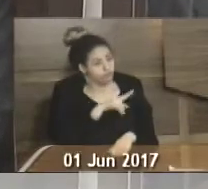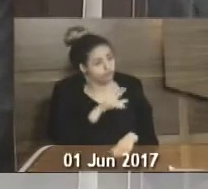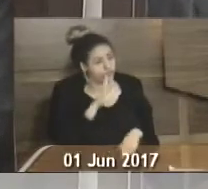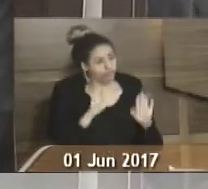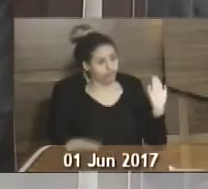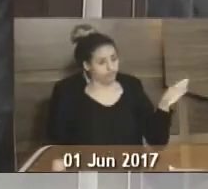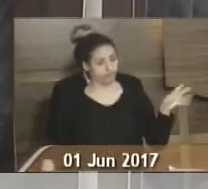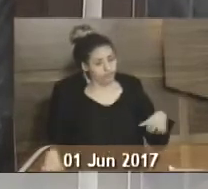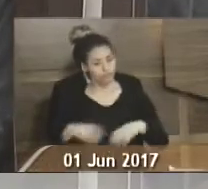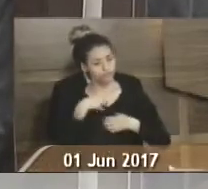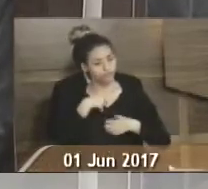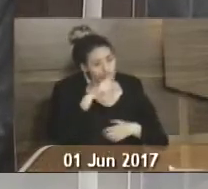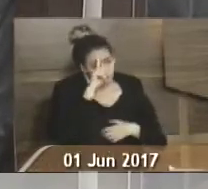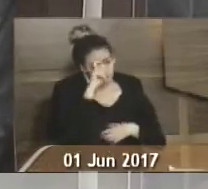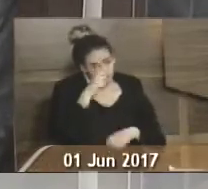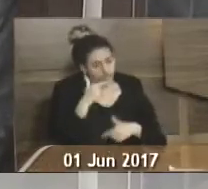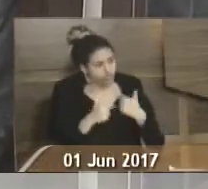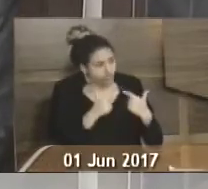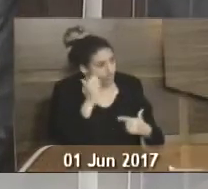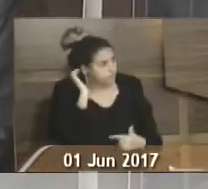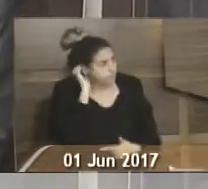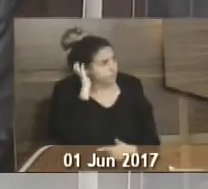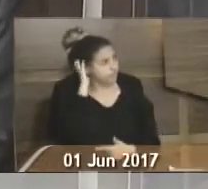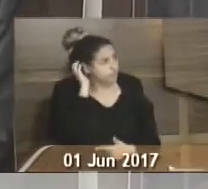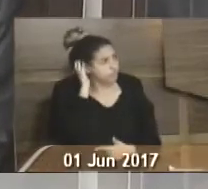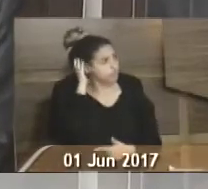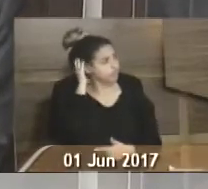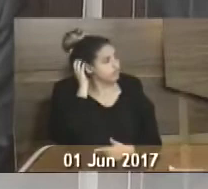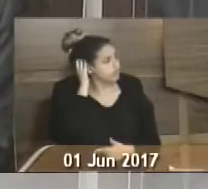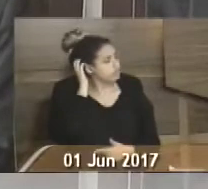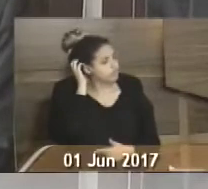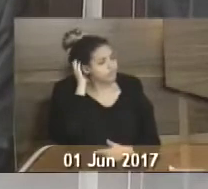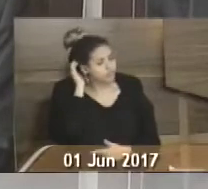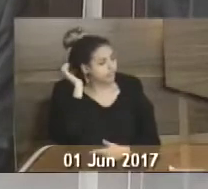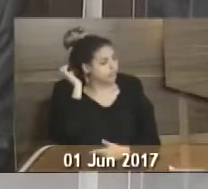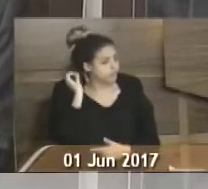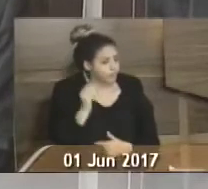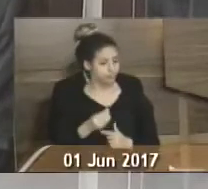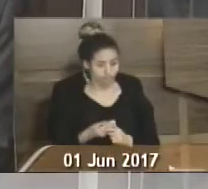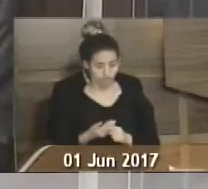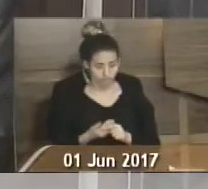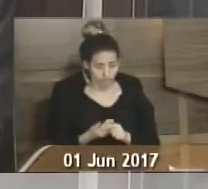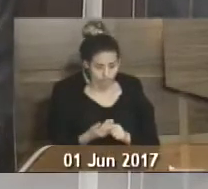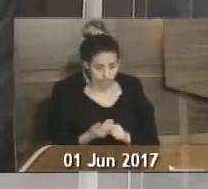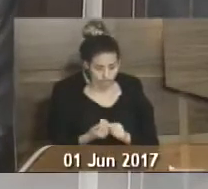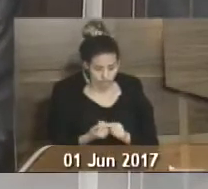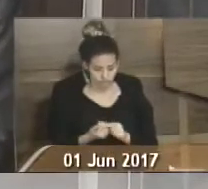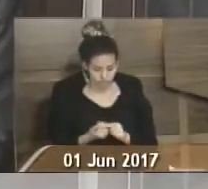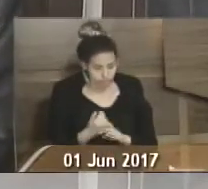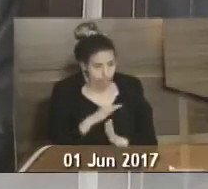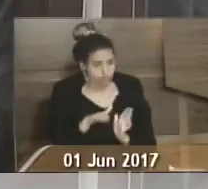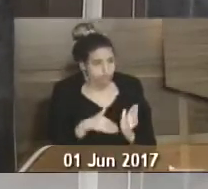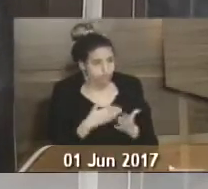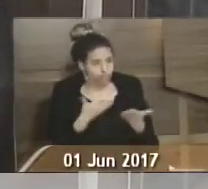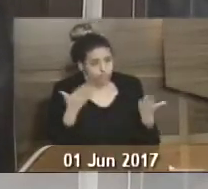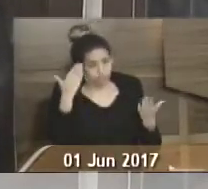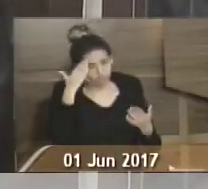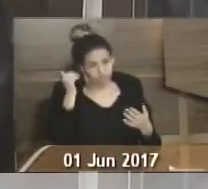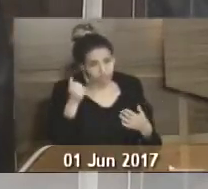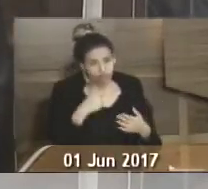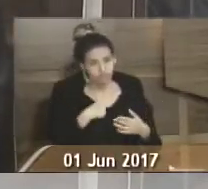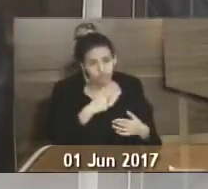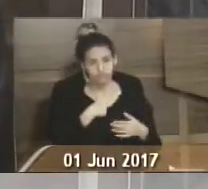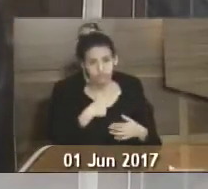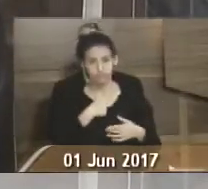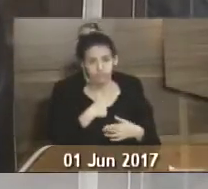de Pai Abravo. Então, eu puxei essa luta, os senhores vereadores sabem, não é, vereador Zé Augusto? Presidente, todos vocês sabem que